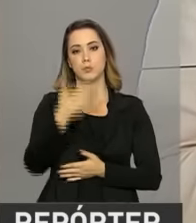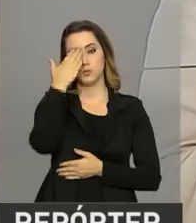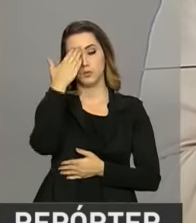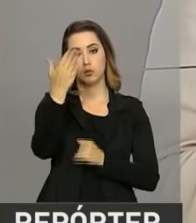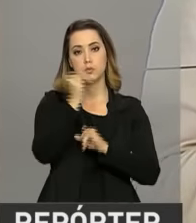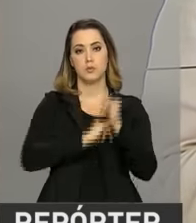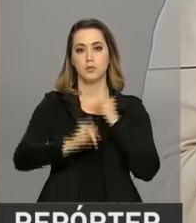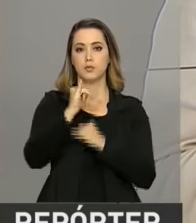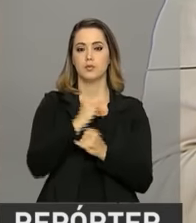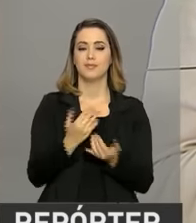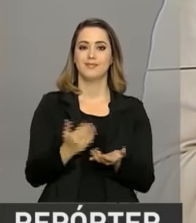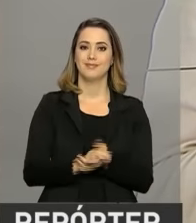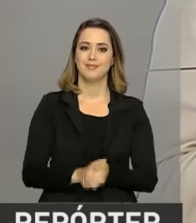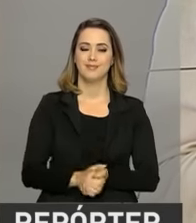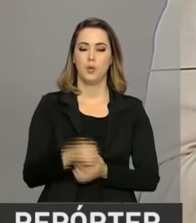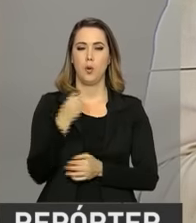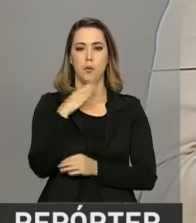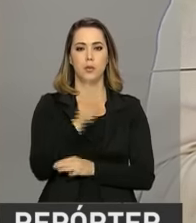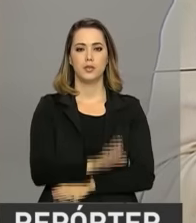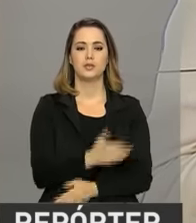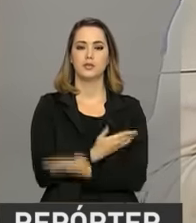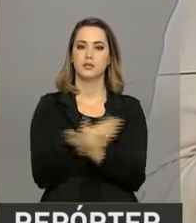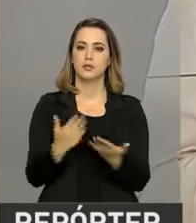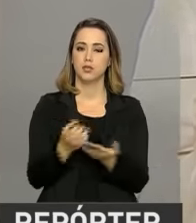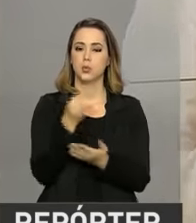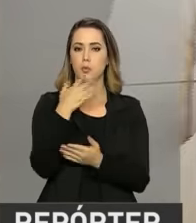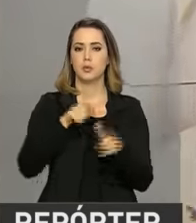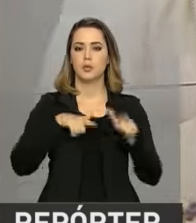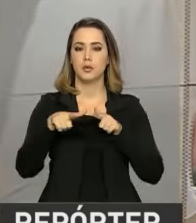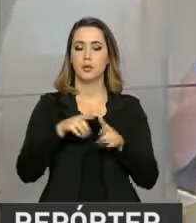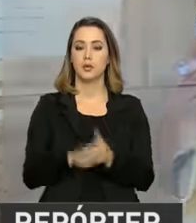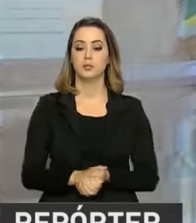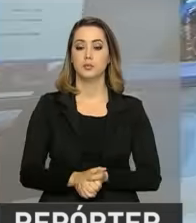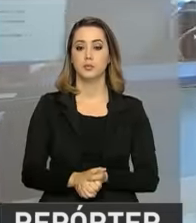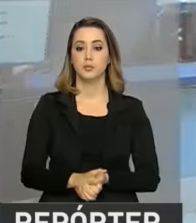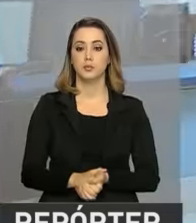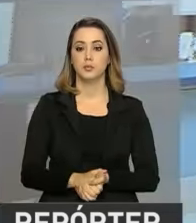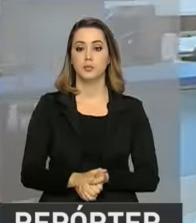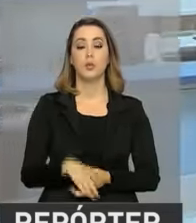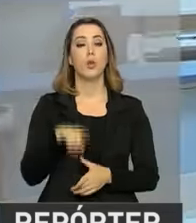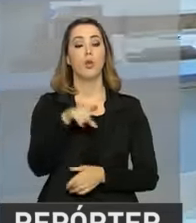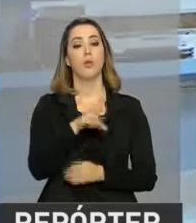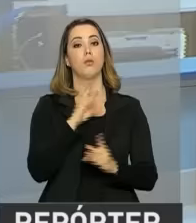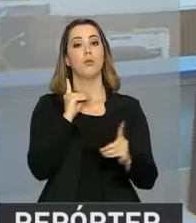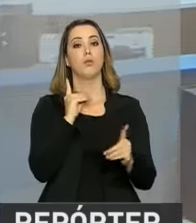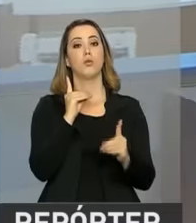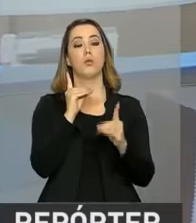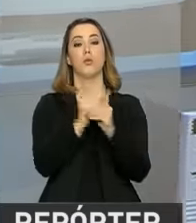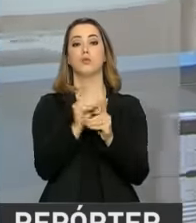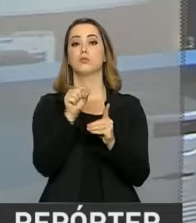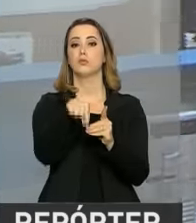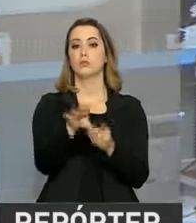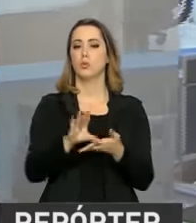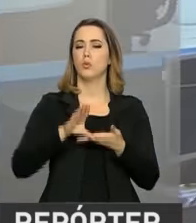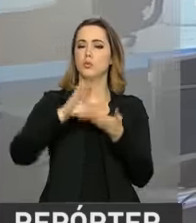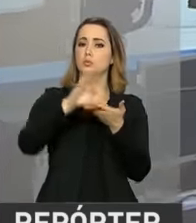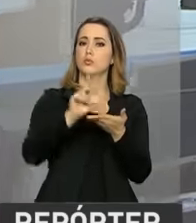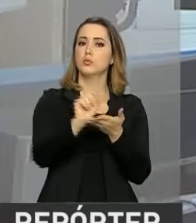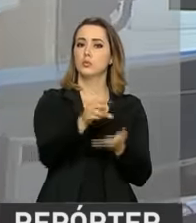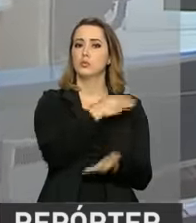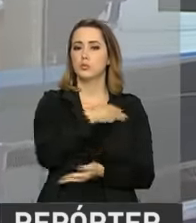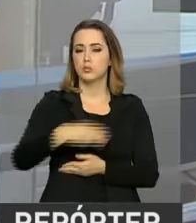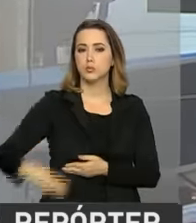pelas informações, Luana Karen. Boa tarde para você e bom trabalho. E durante o encontro do Conselhão, o ministro da Fazenda, Henrique